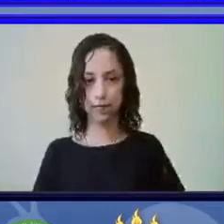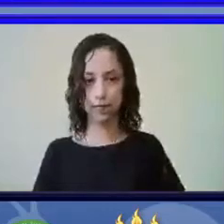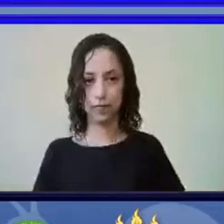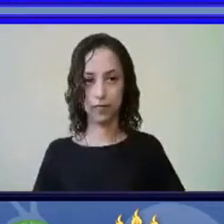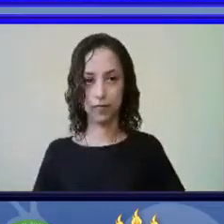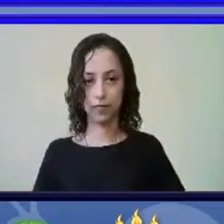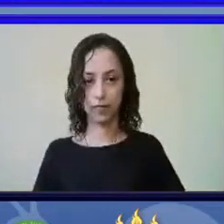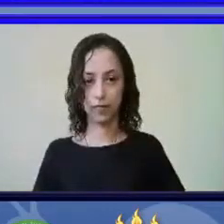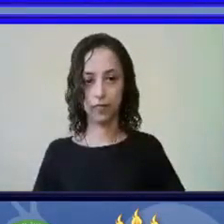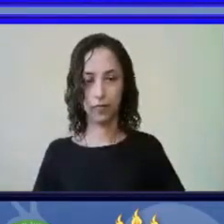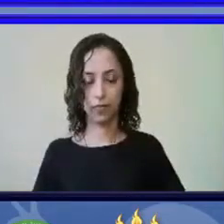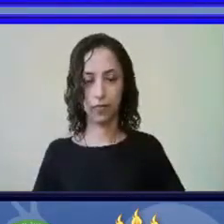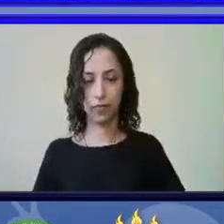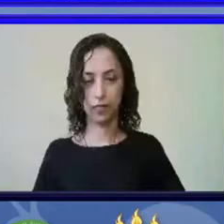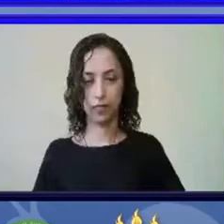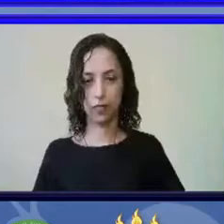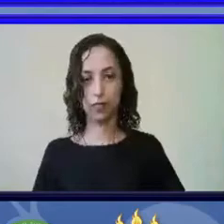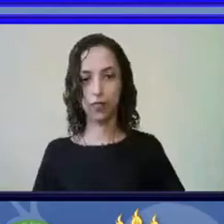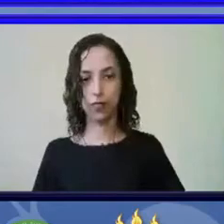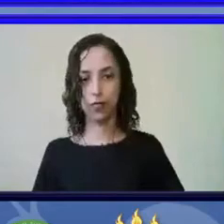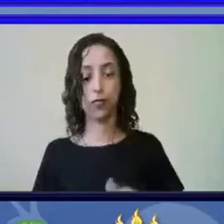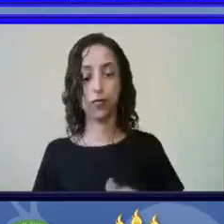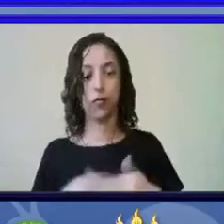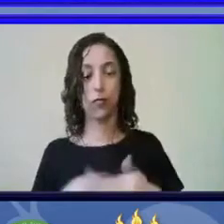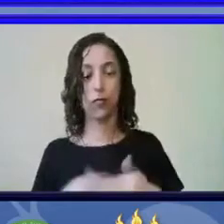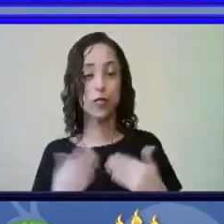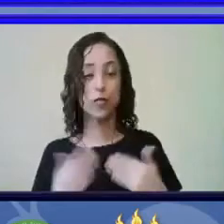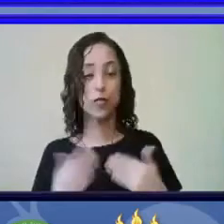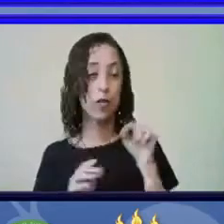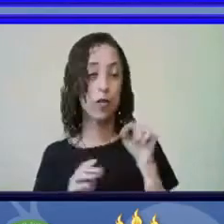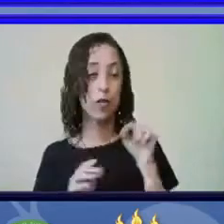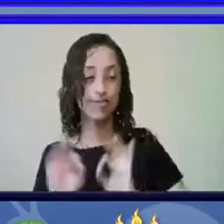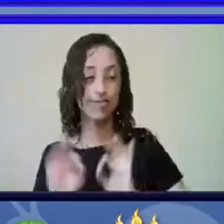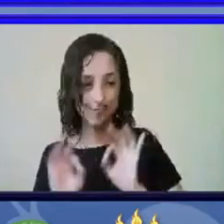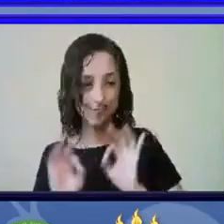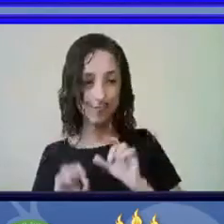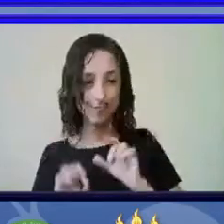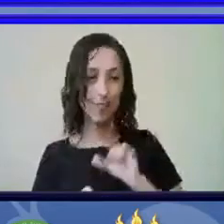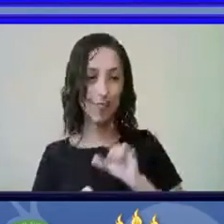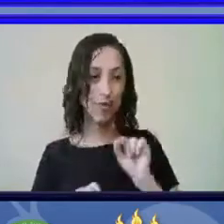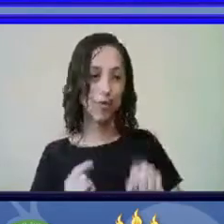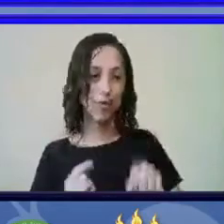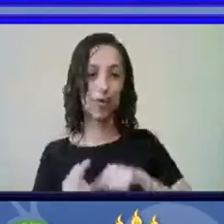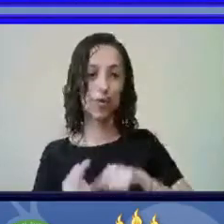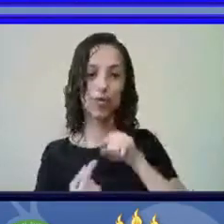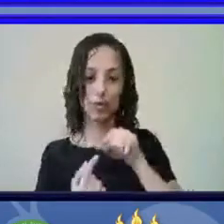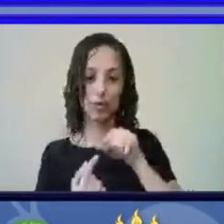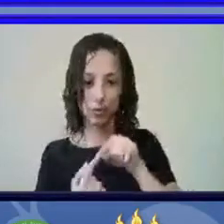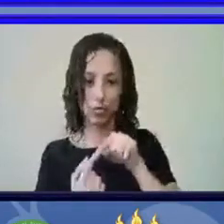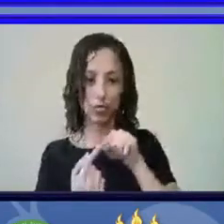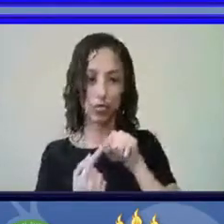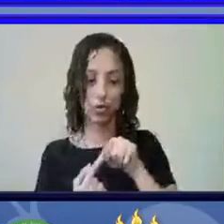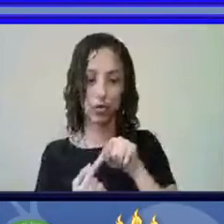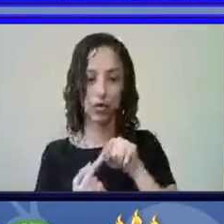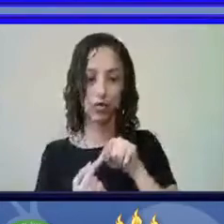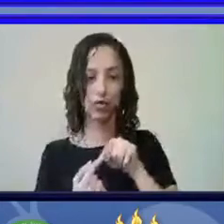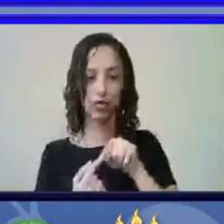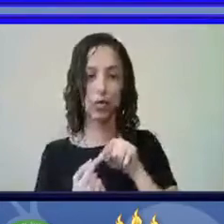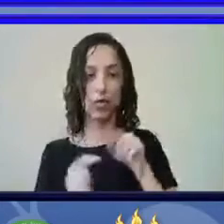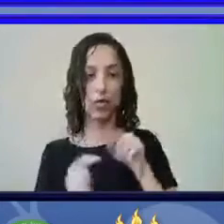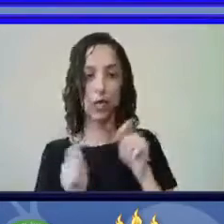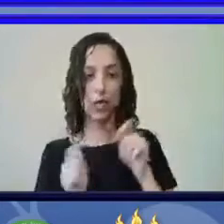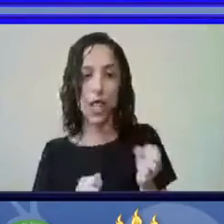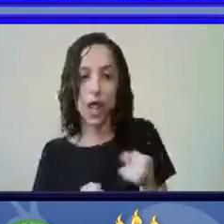Então, esse programa tem o objetivo de atualizar